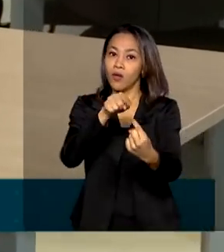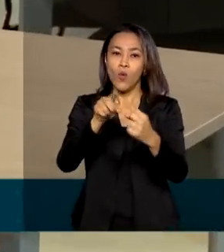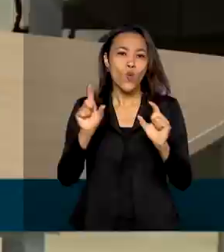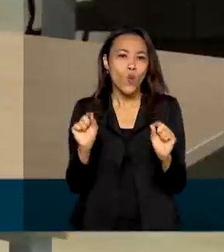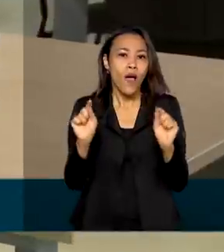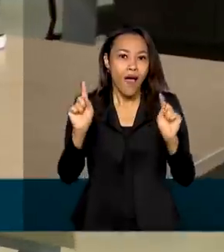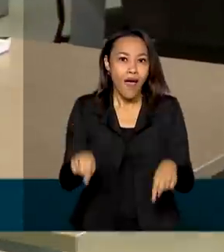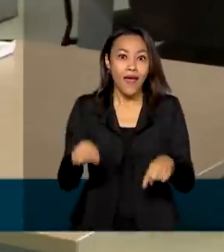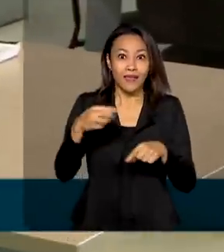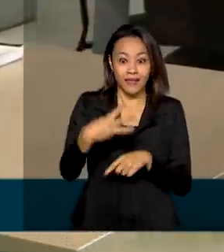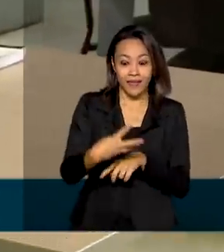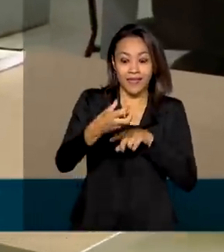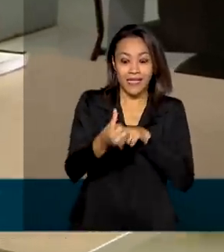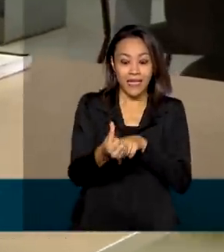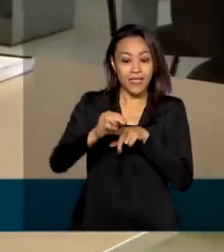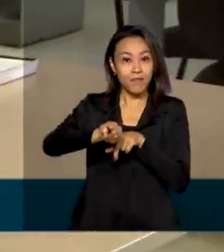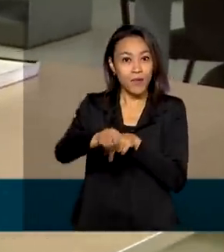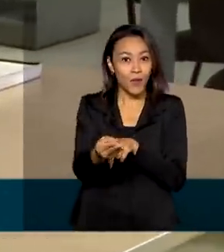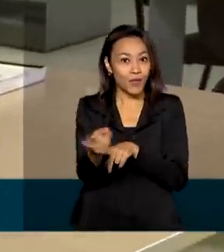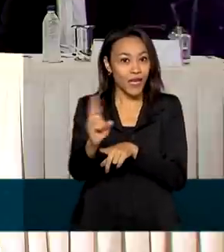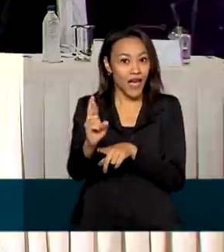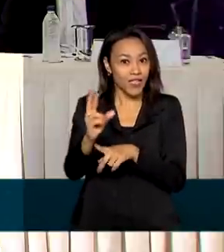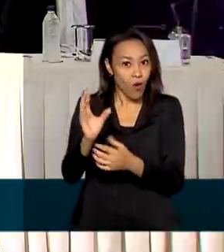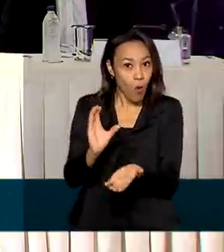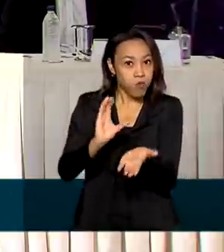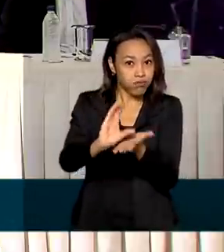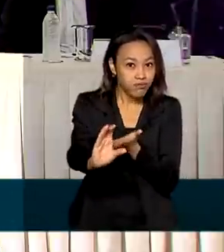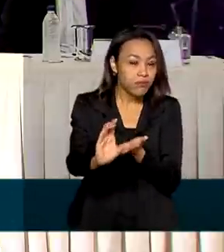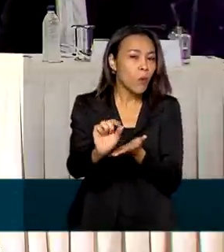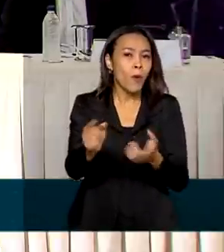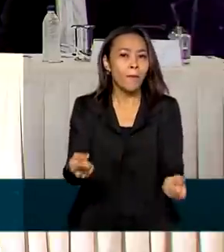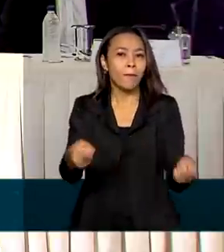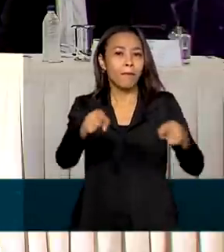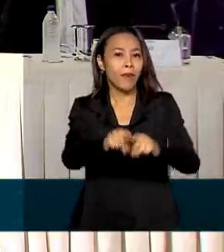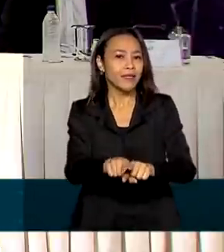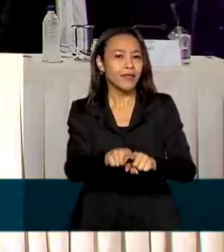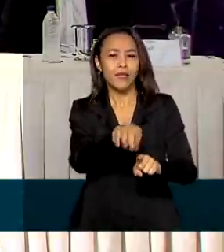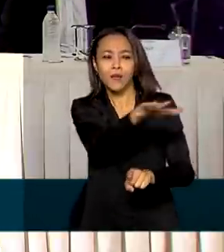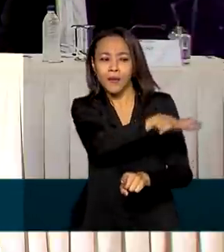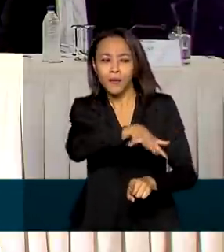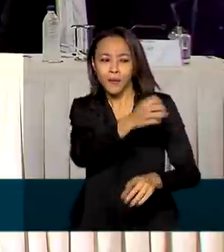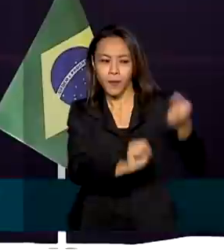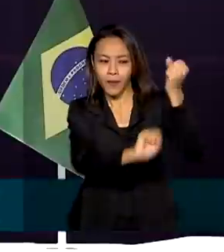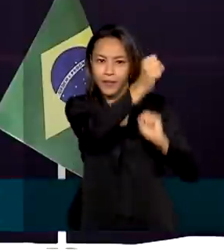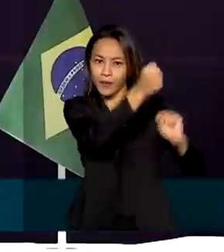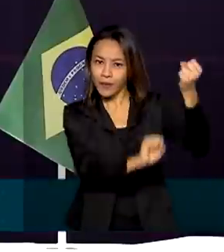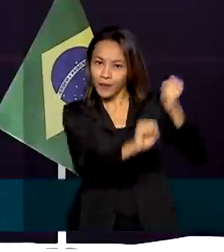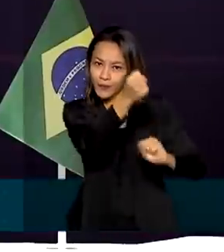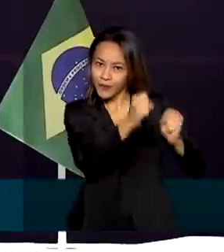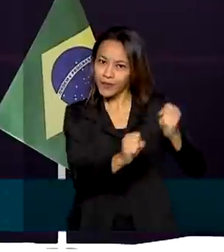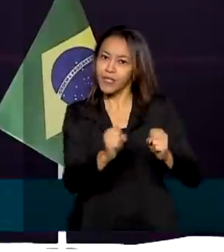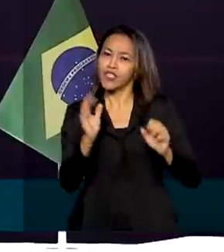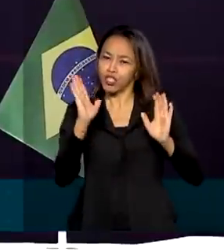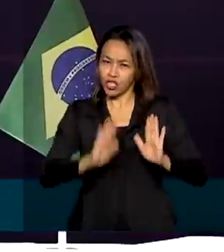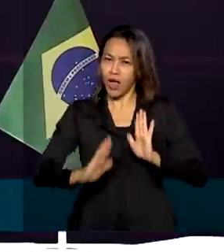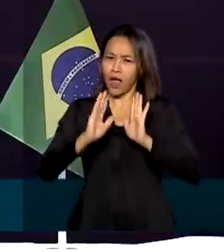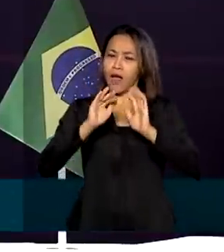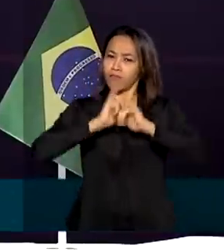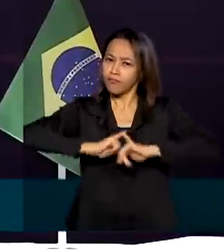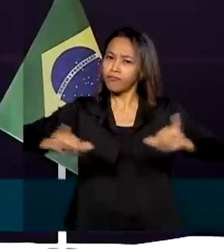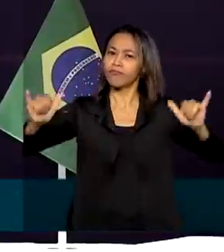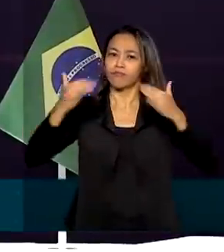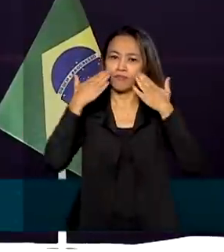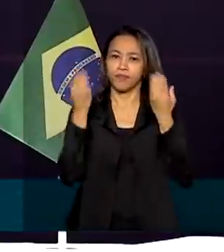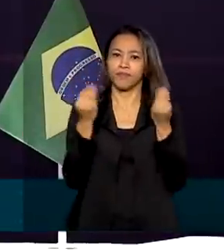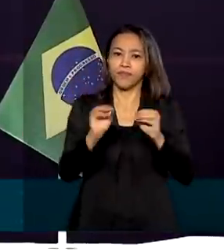até 36 milhões de reais de investimentos em parceria com a indústria. A chamada está disponível no site do